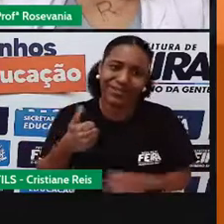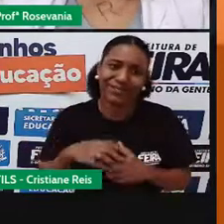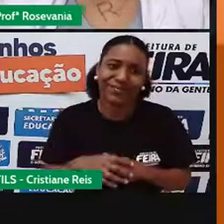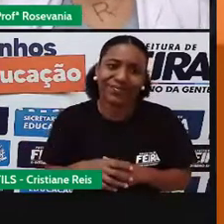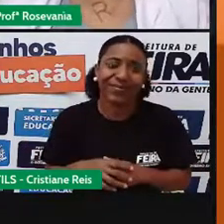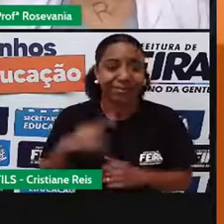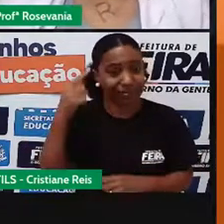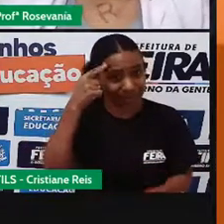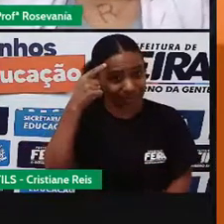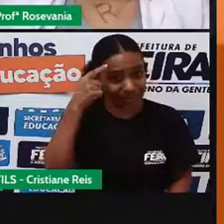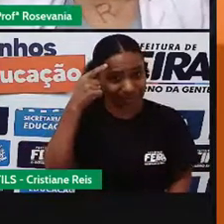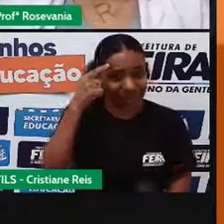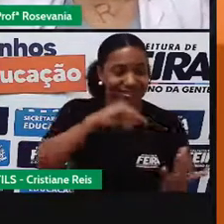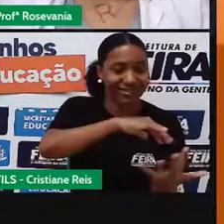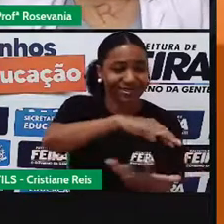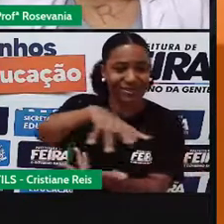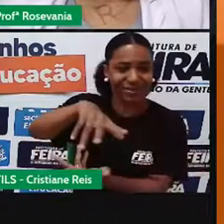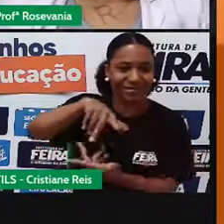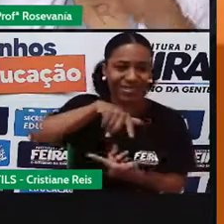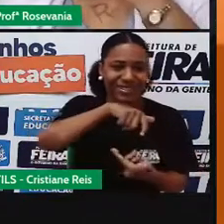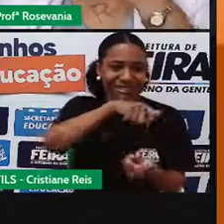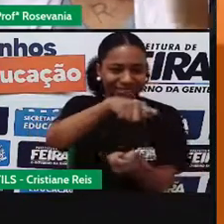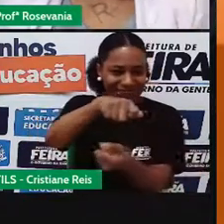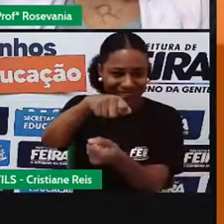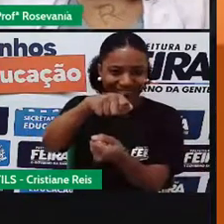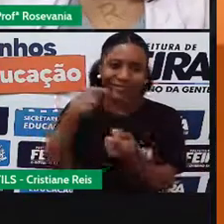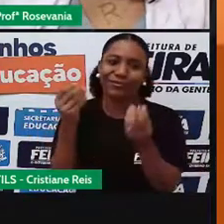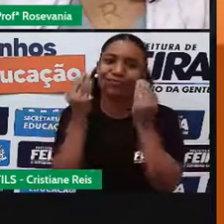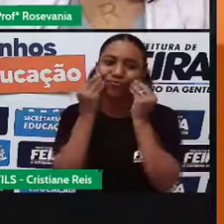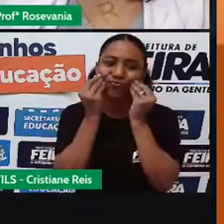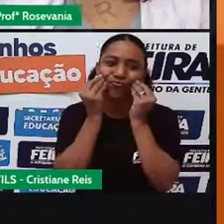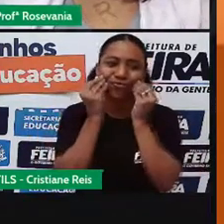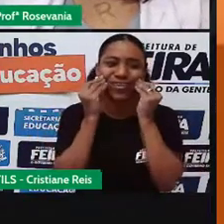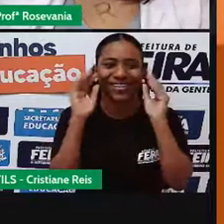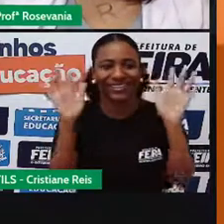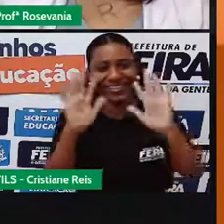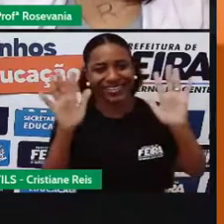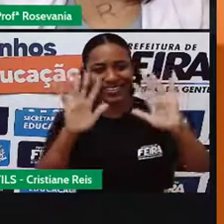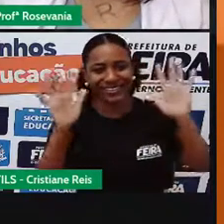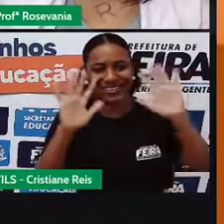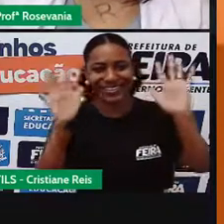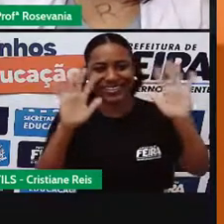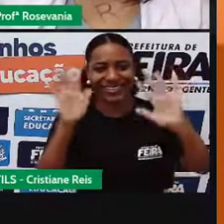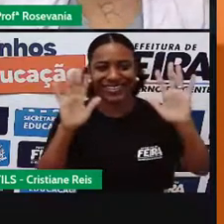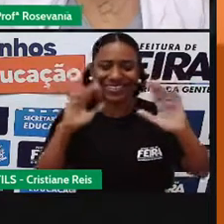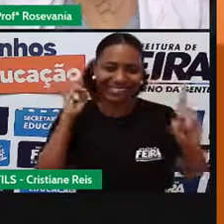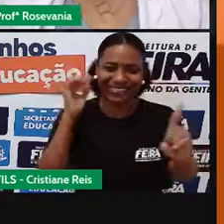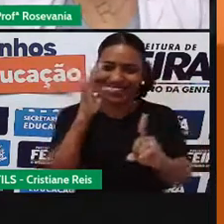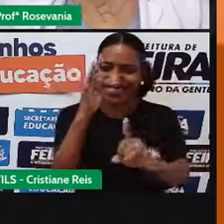mas pensem aí no planeta da gente, né. Um beijo, essa foi a aula de hoje e até a nossa próxima aula.